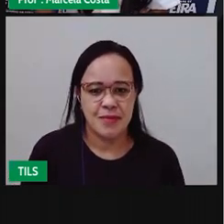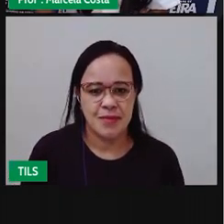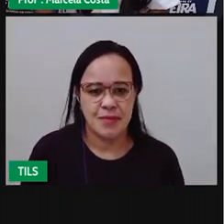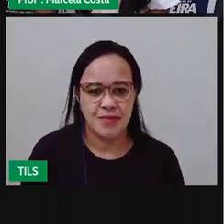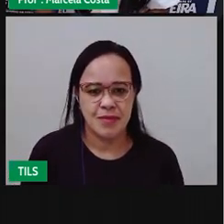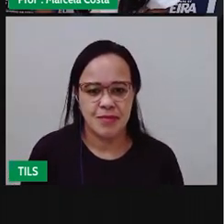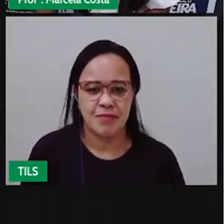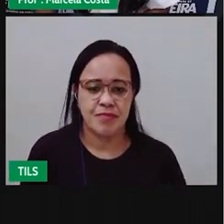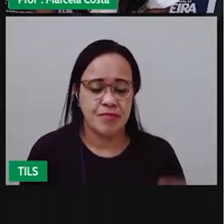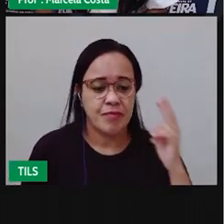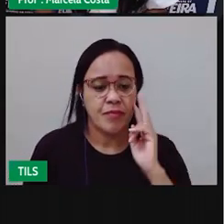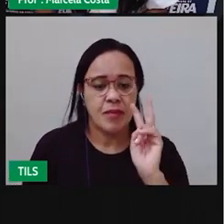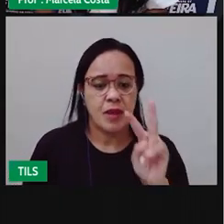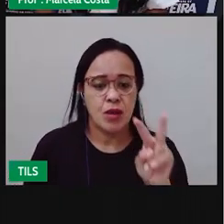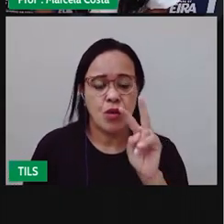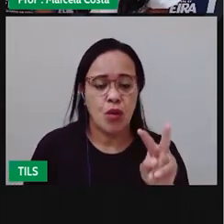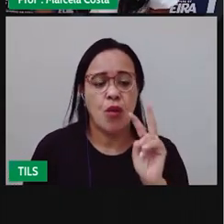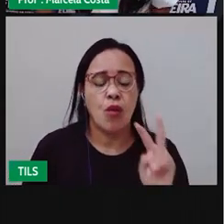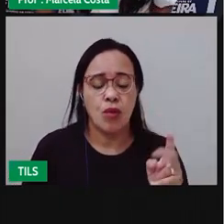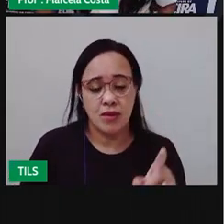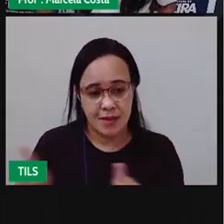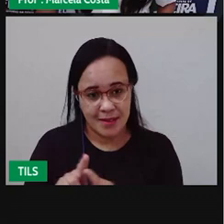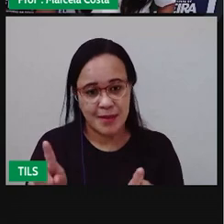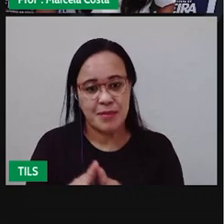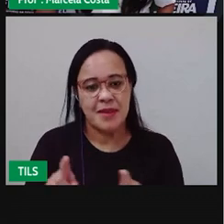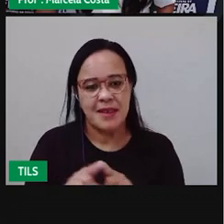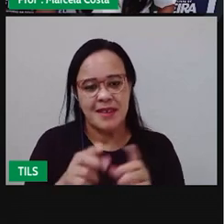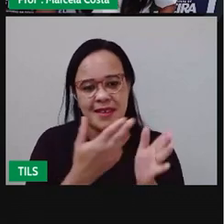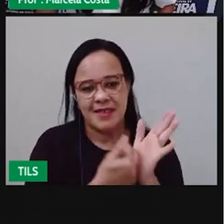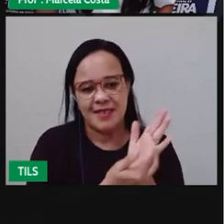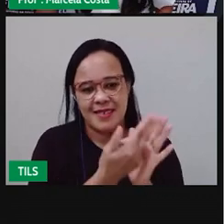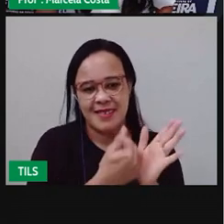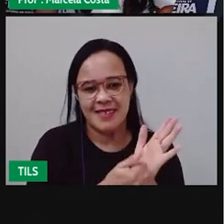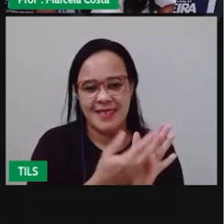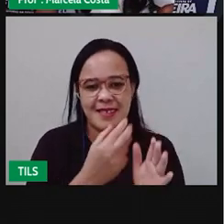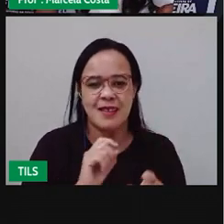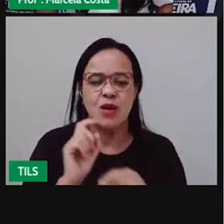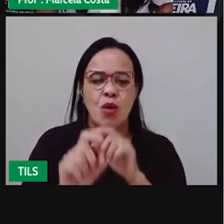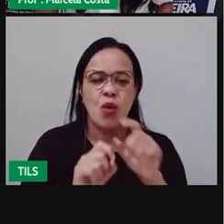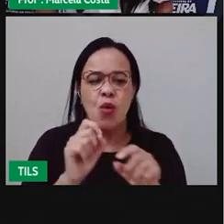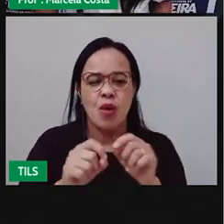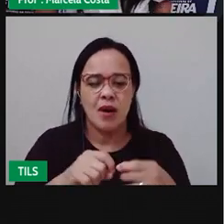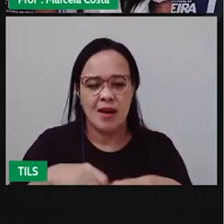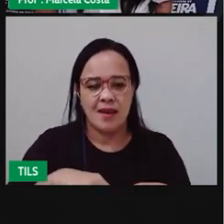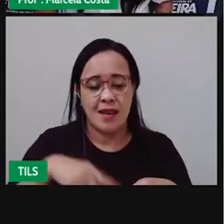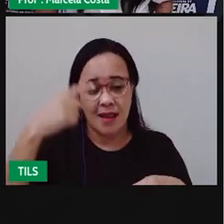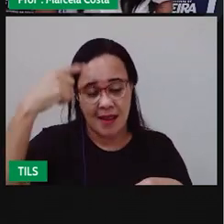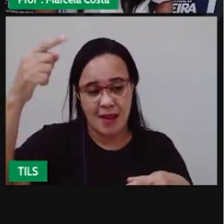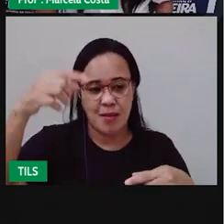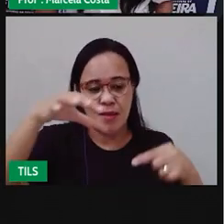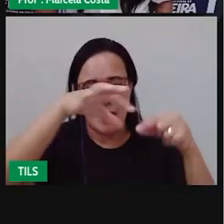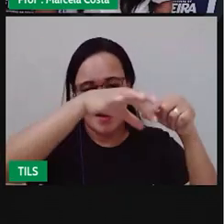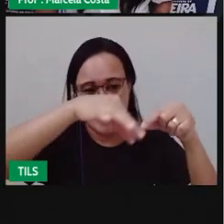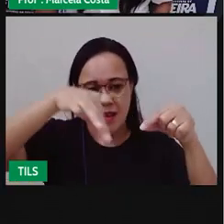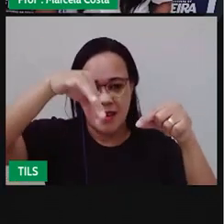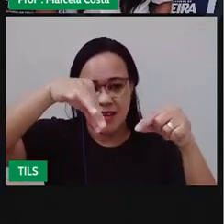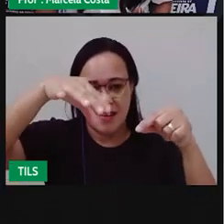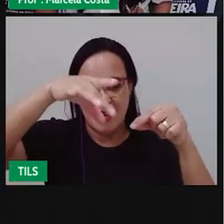Vejam essa outra xilogravura. Cordel, o xodó do nordeste brasileiro.